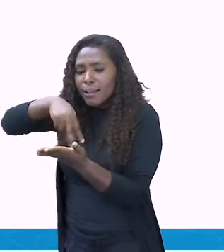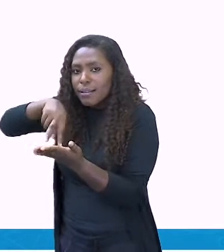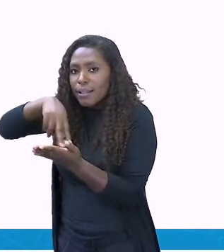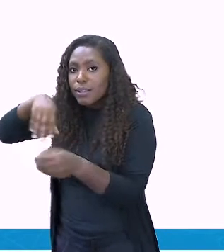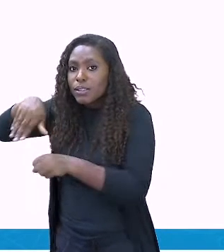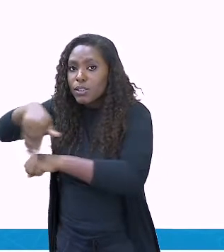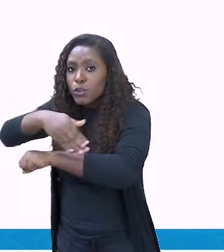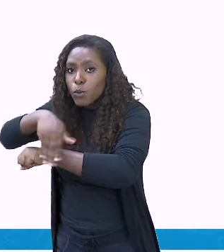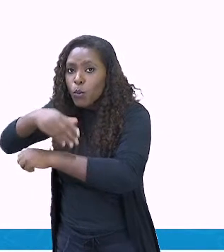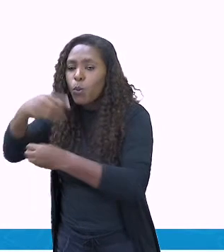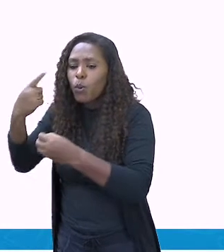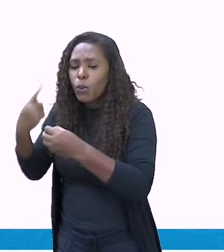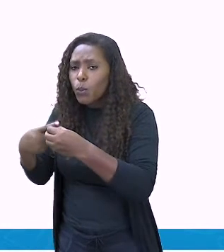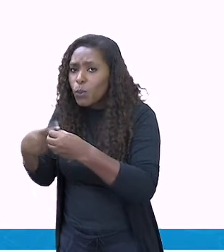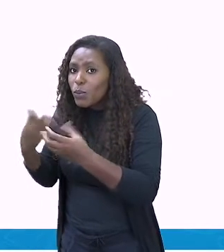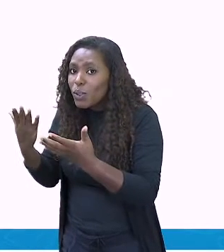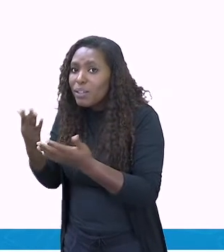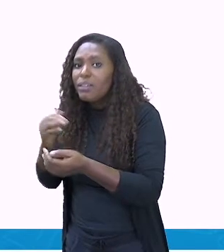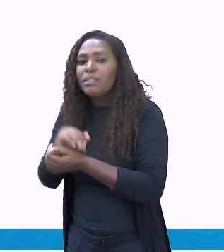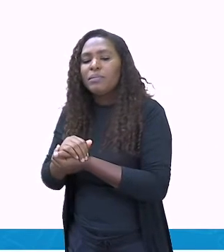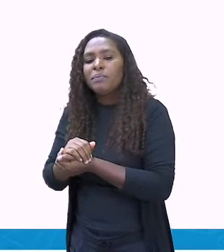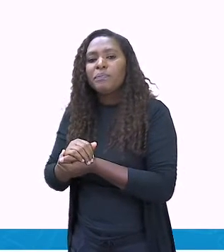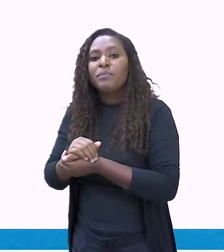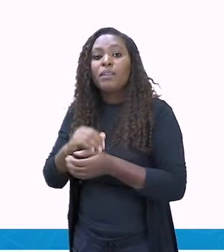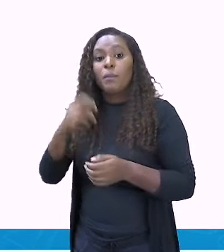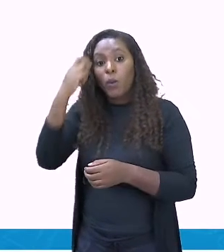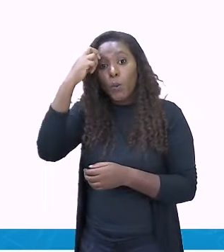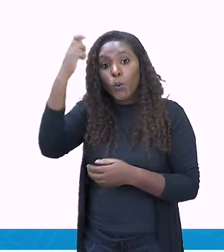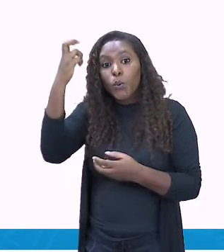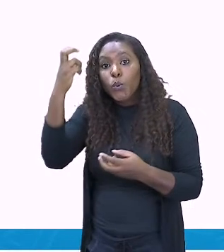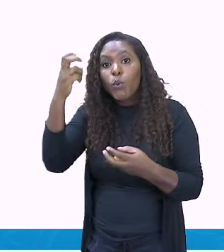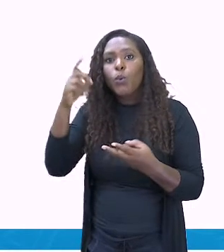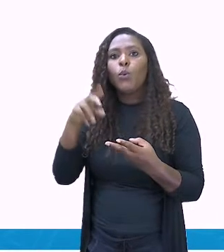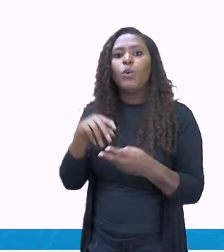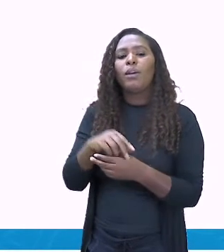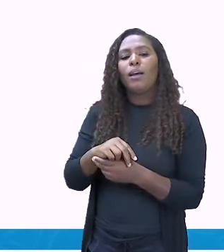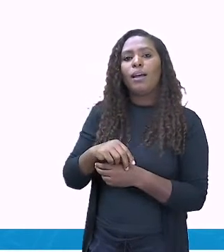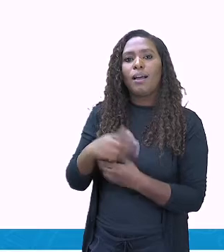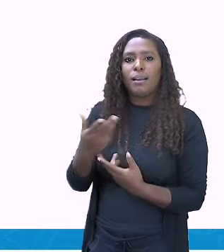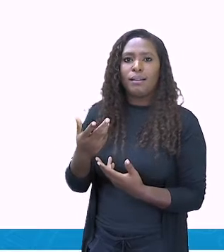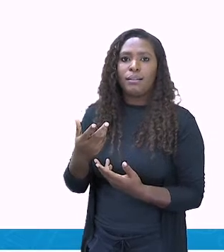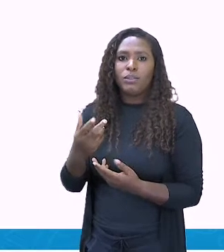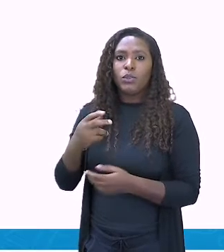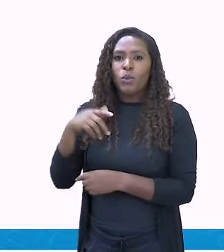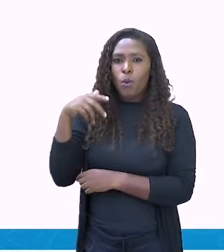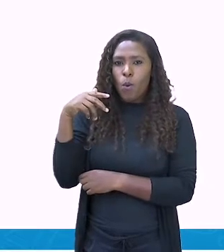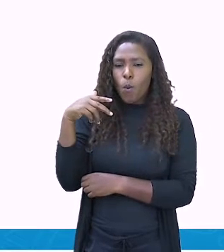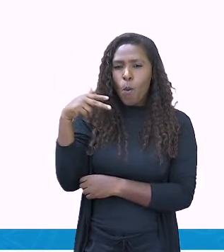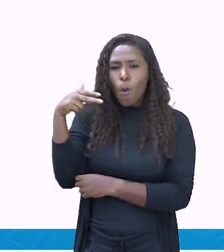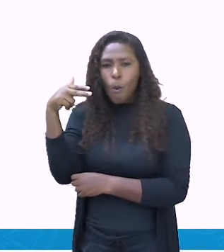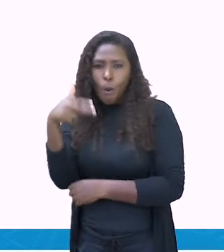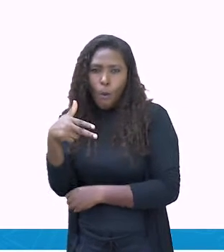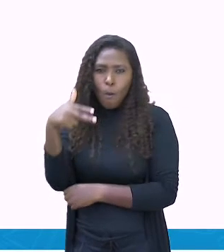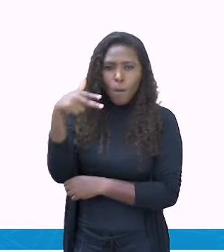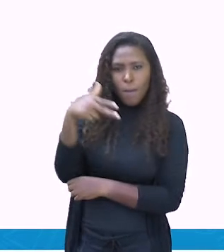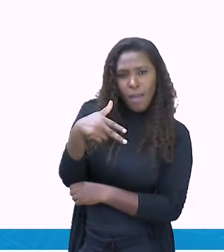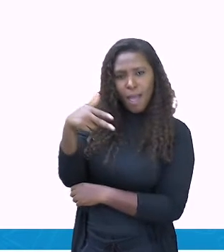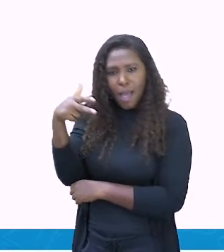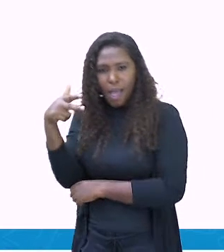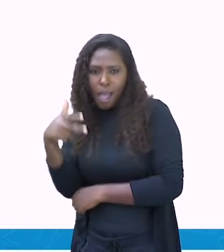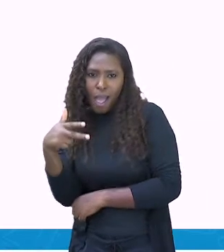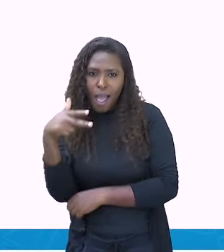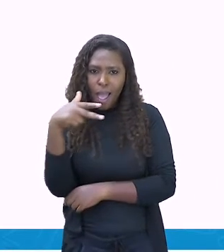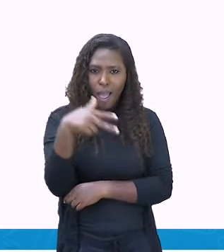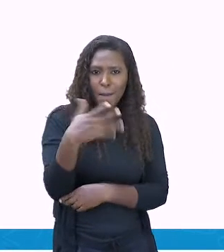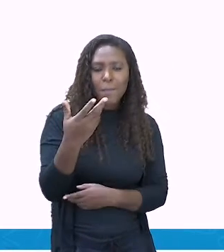a cultura do hip-hop, a história do rap, o rap no Brasil, as